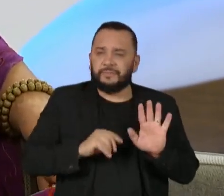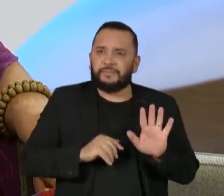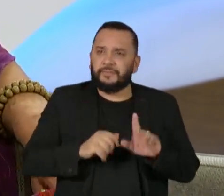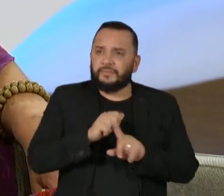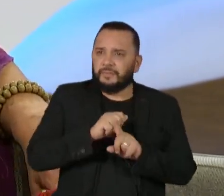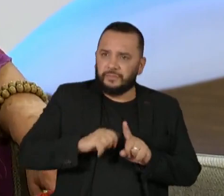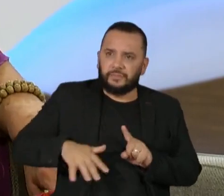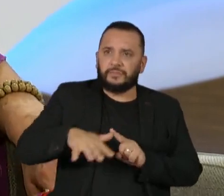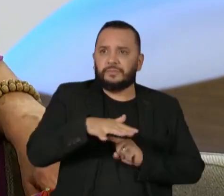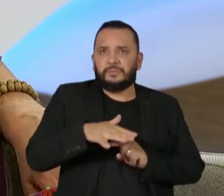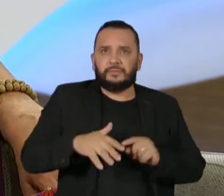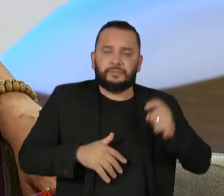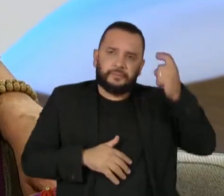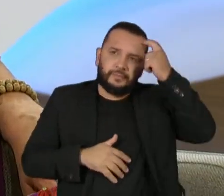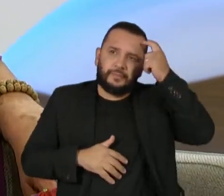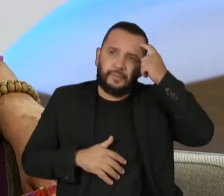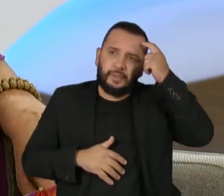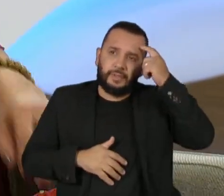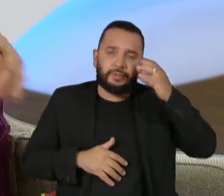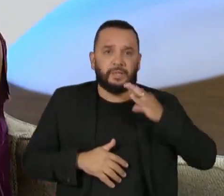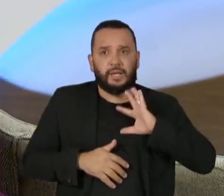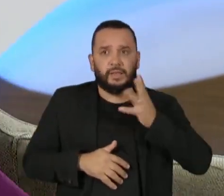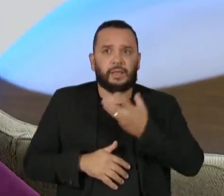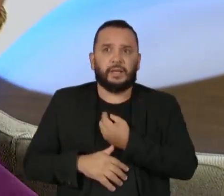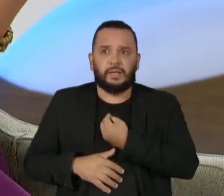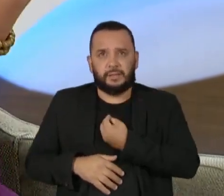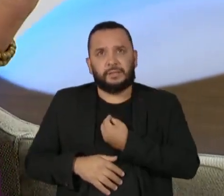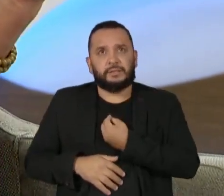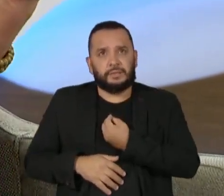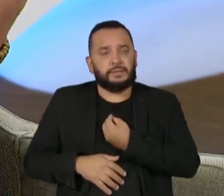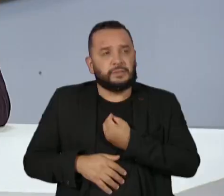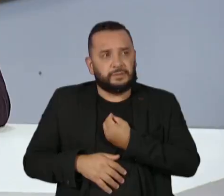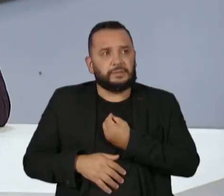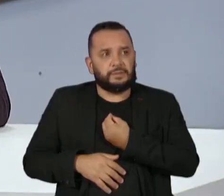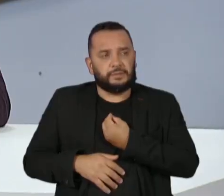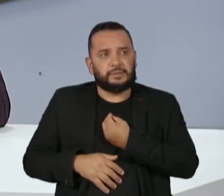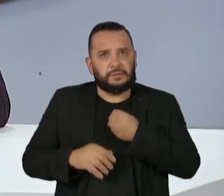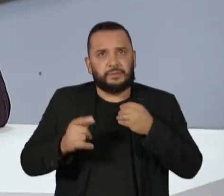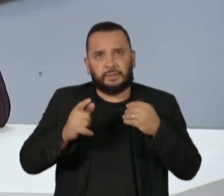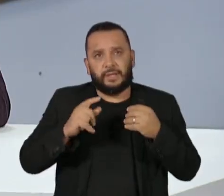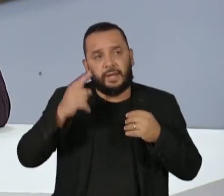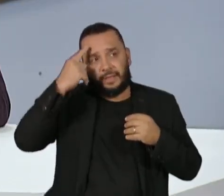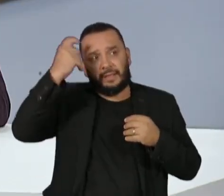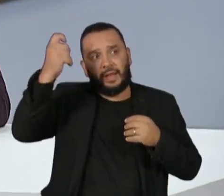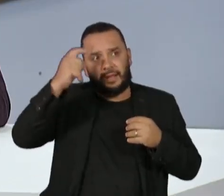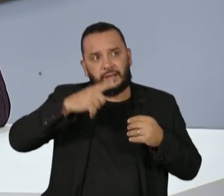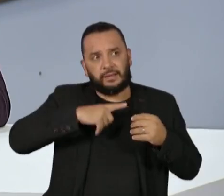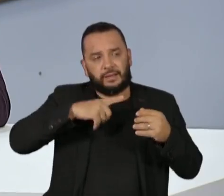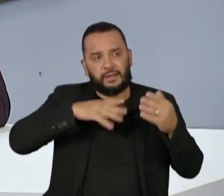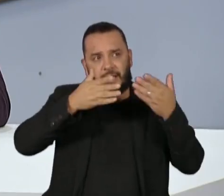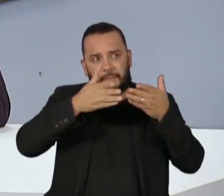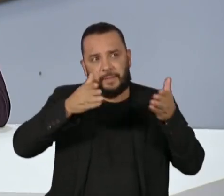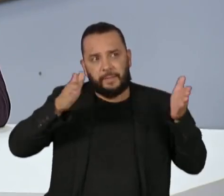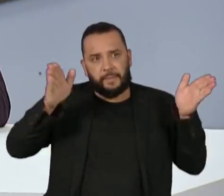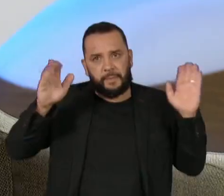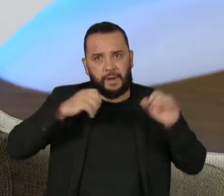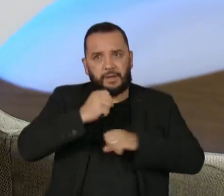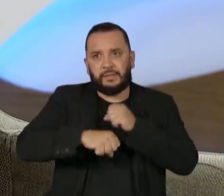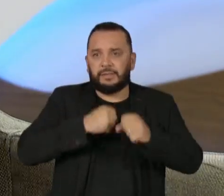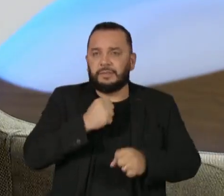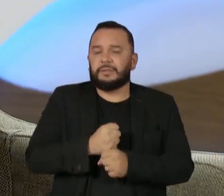faz de uma pessoa trans tem se ampliado bastante nos últimos anos.